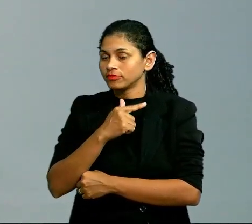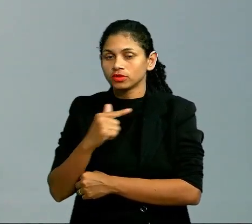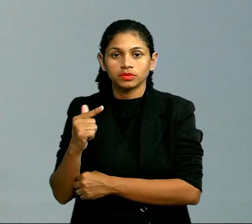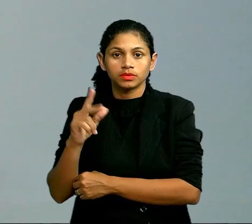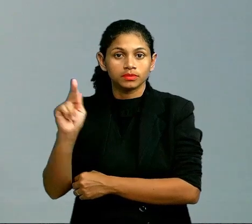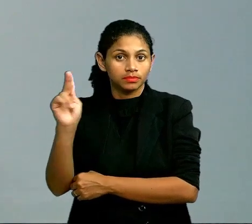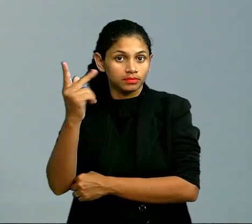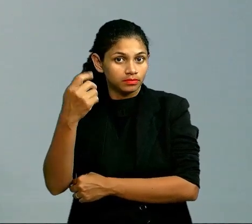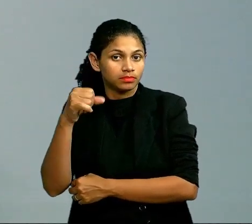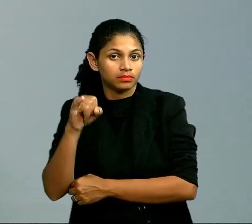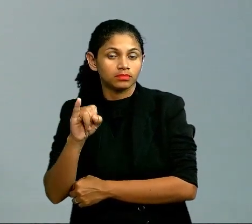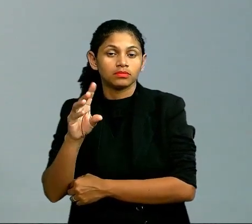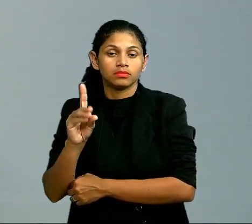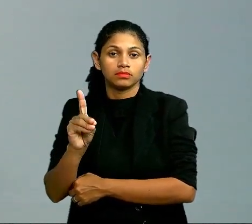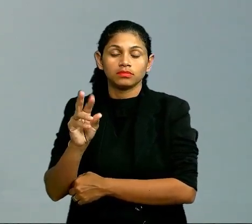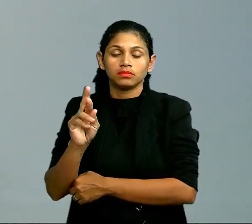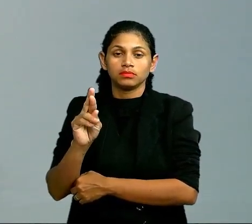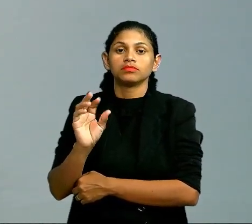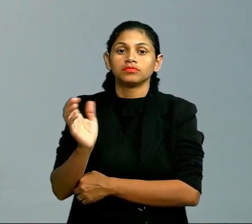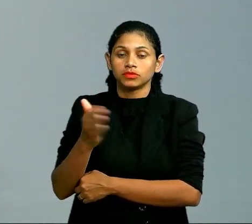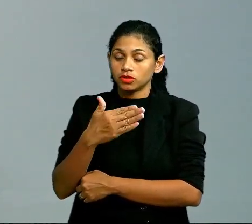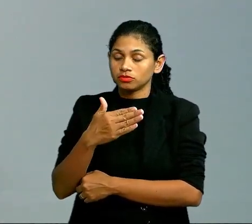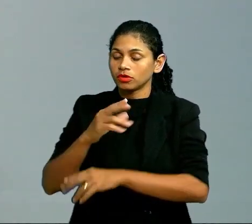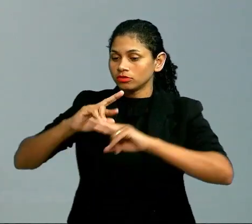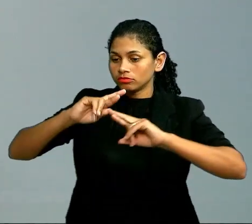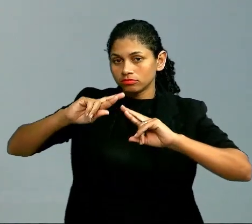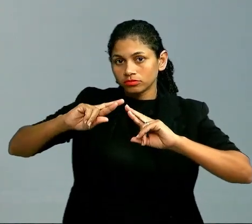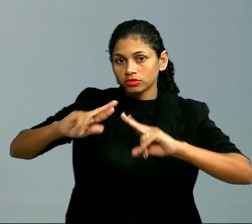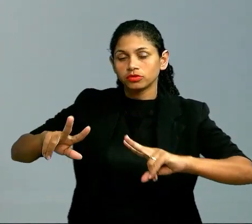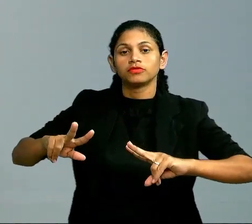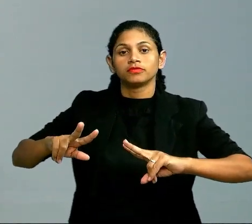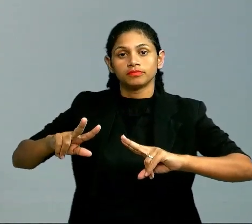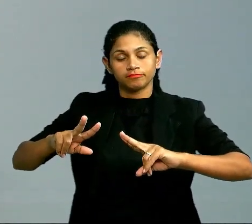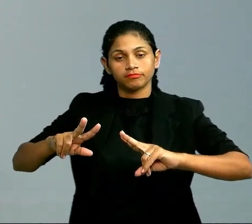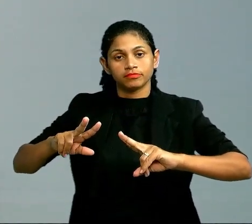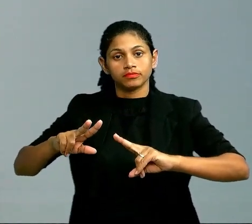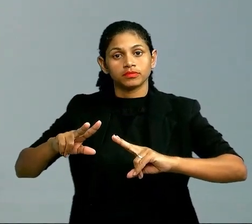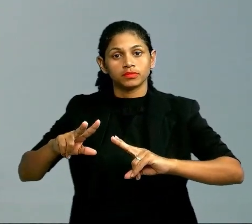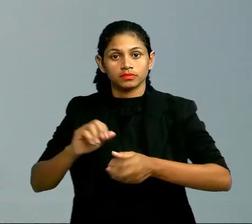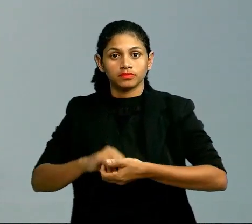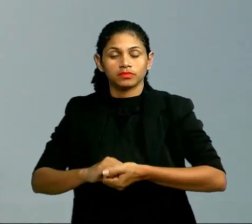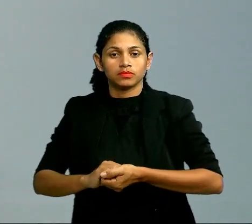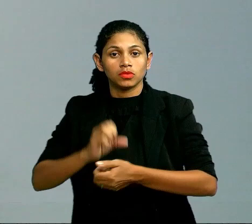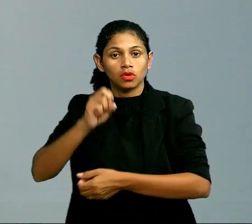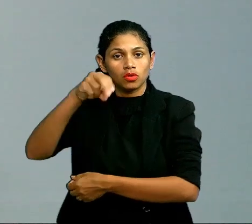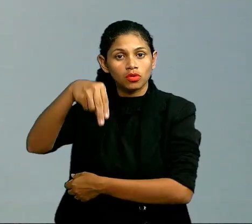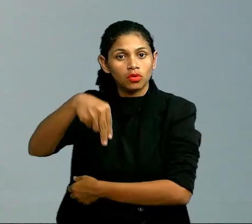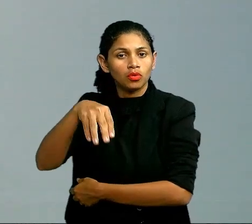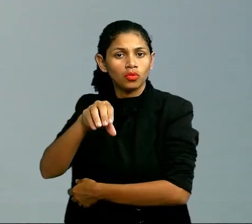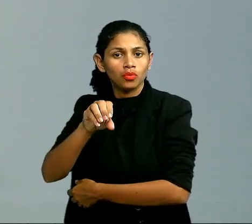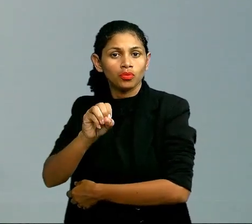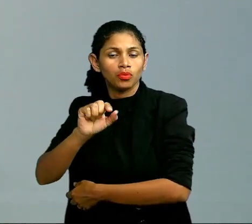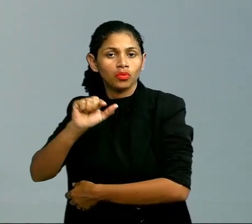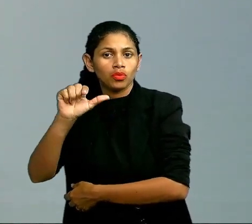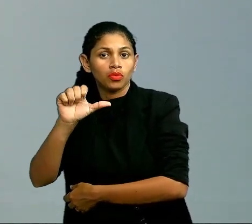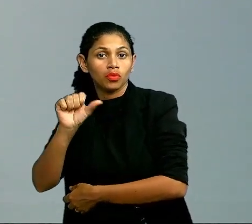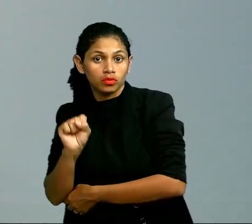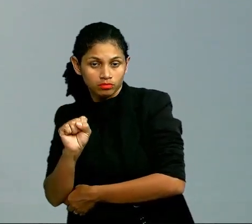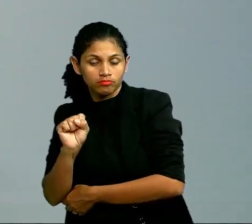vamos chamá-lo de heteroátomo. Um átomo diferente, que normalmente é o nós. O que é o nós? Nitrogênio,